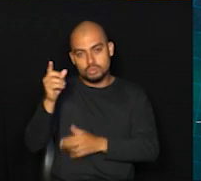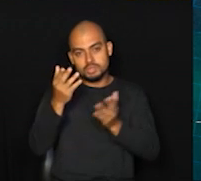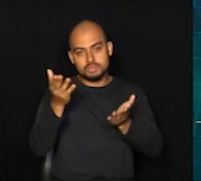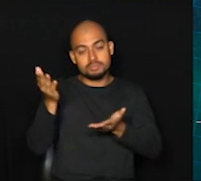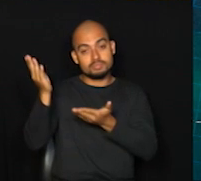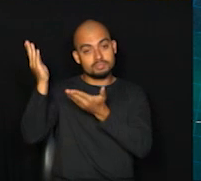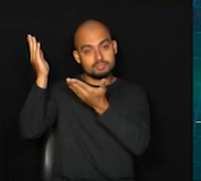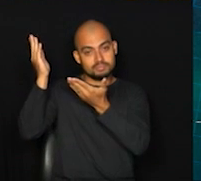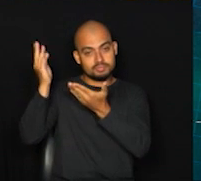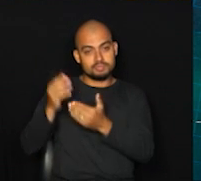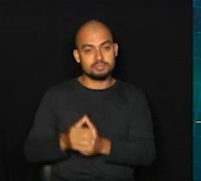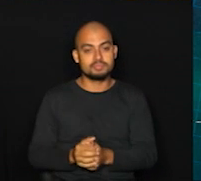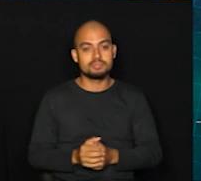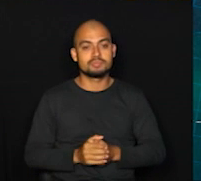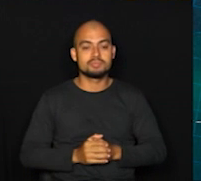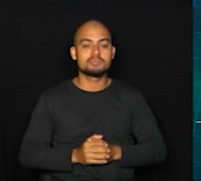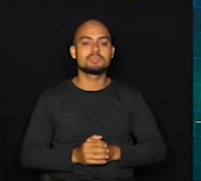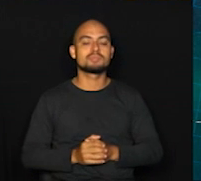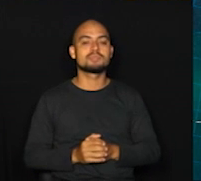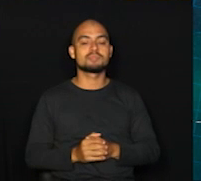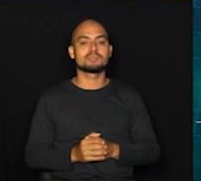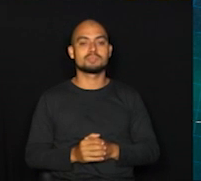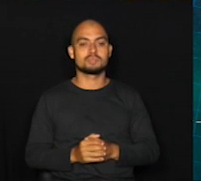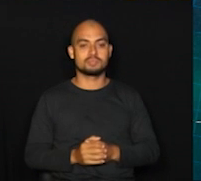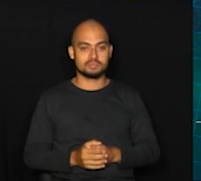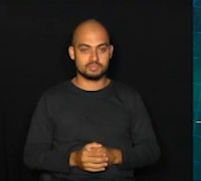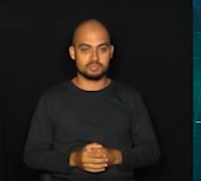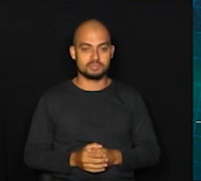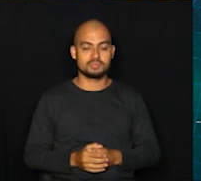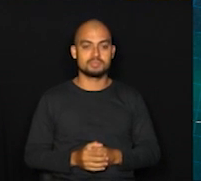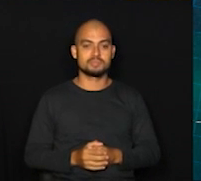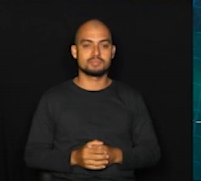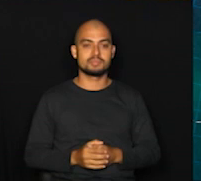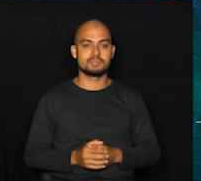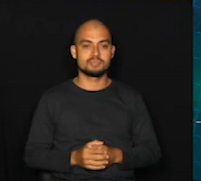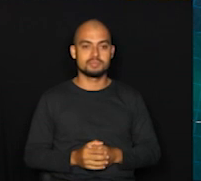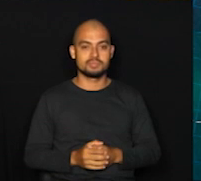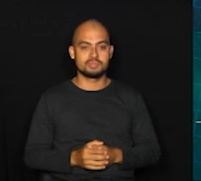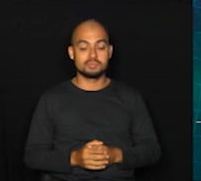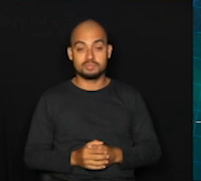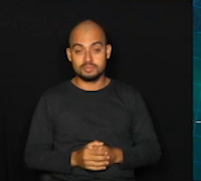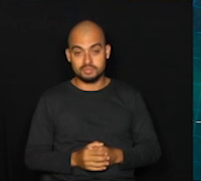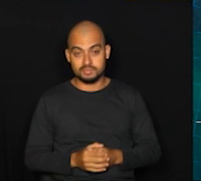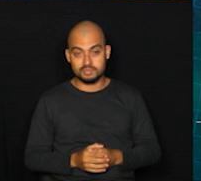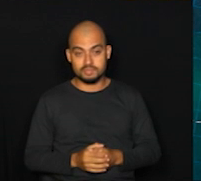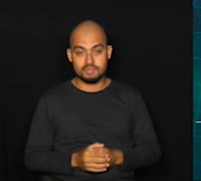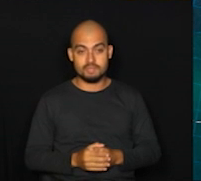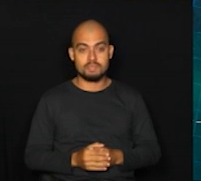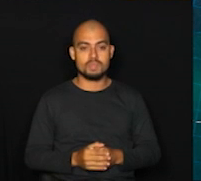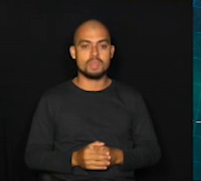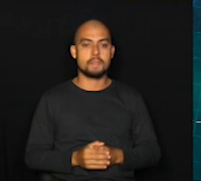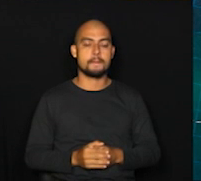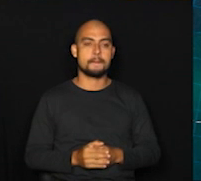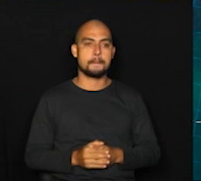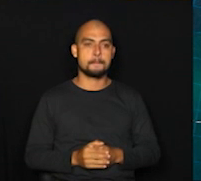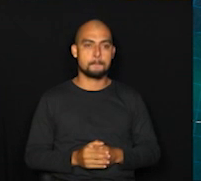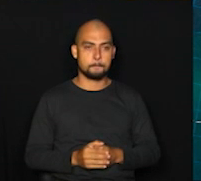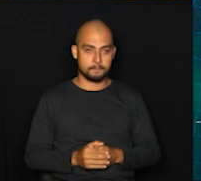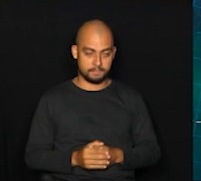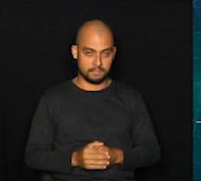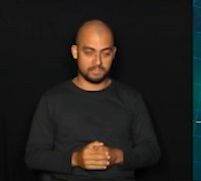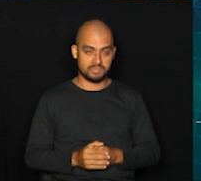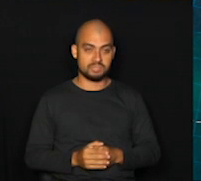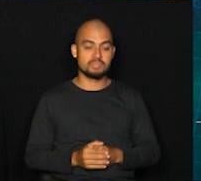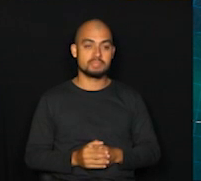com 22 mortes. Pedreira, 9. Santo Antônio de Posse, também 9. Morungaba, 4. E Olambra,